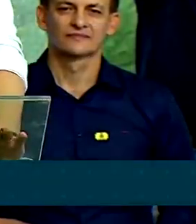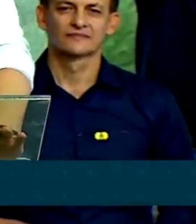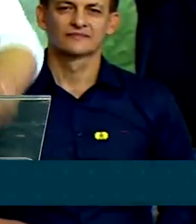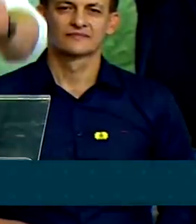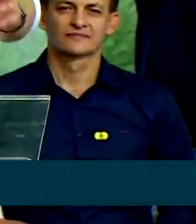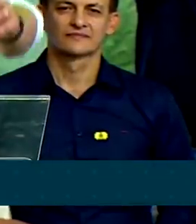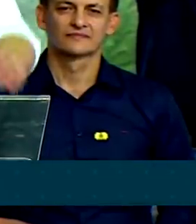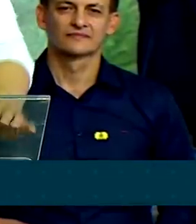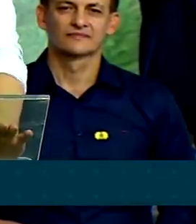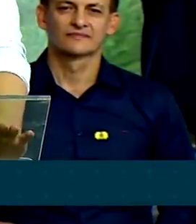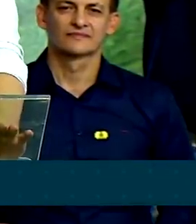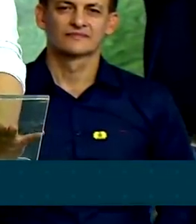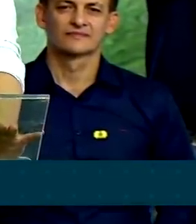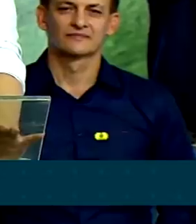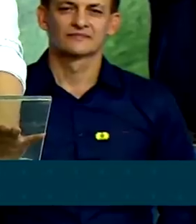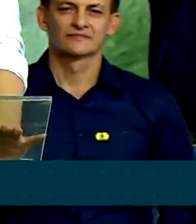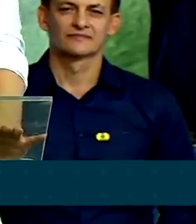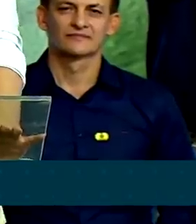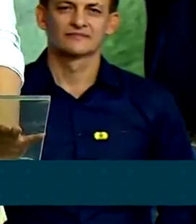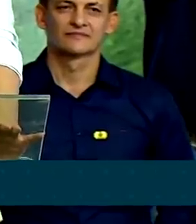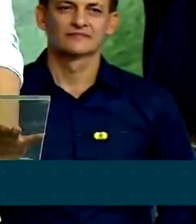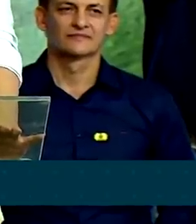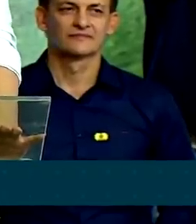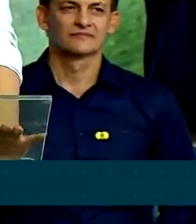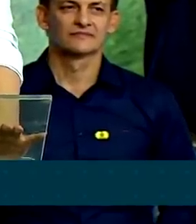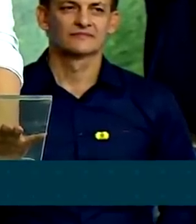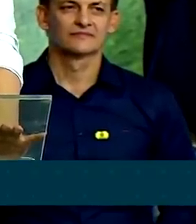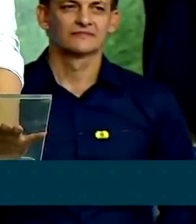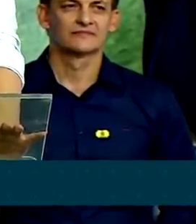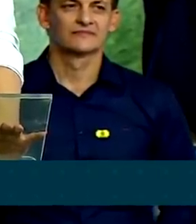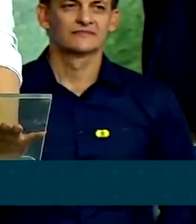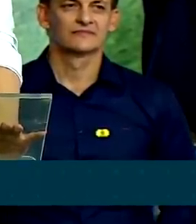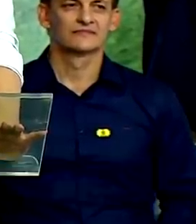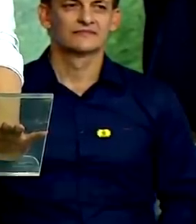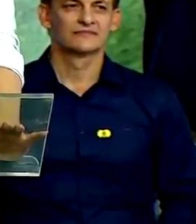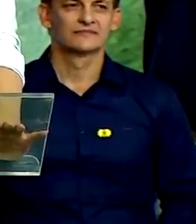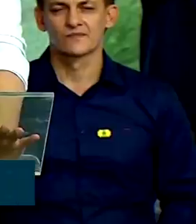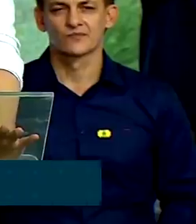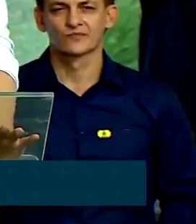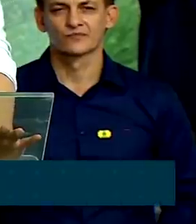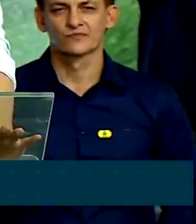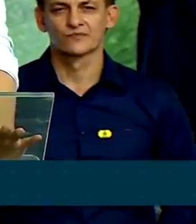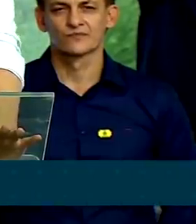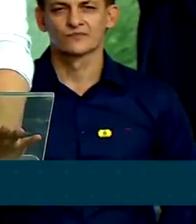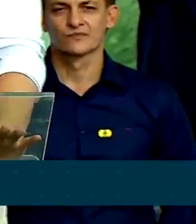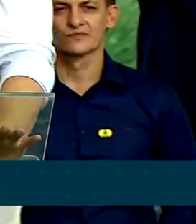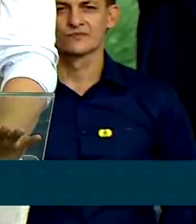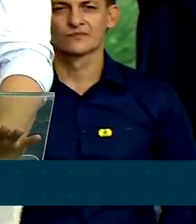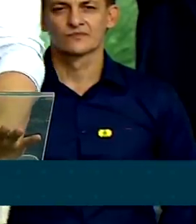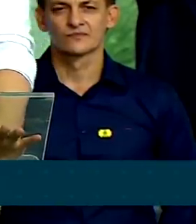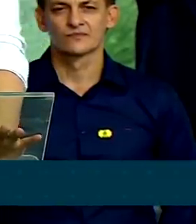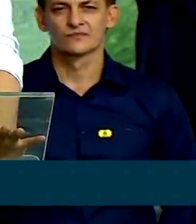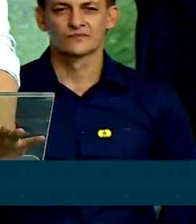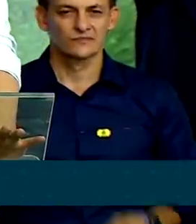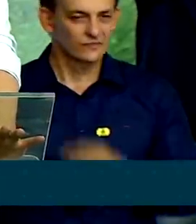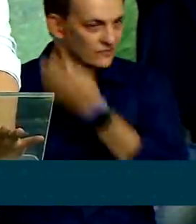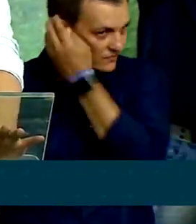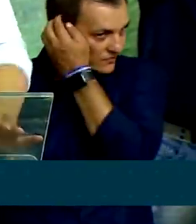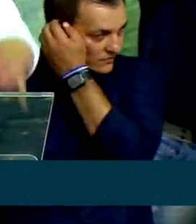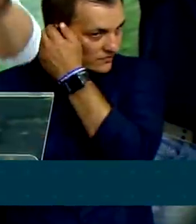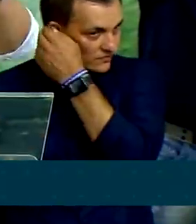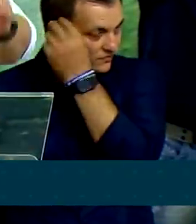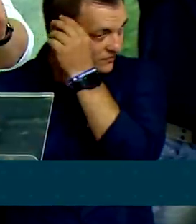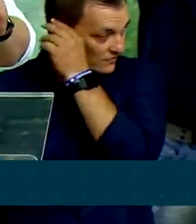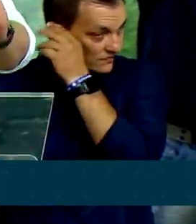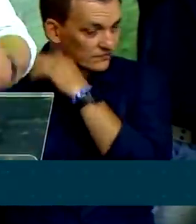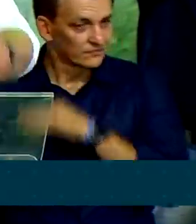ponte, oito passarelas, isso vai mudar a cara da cidade. Essa duplicação, essa travessia